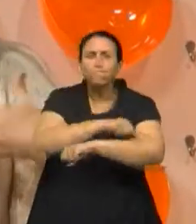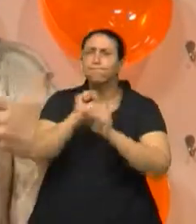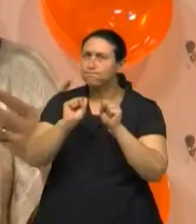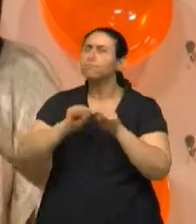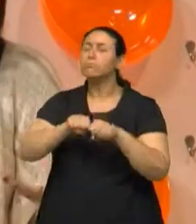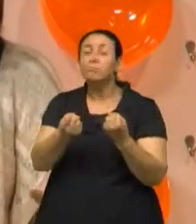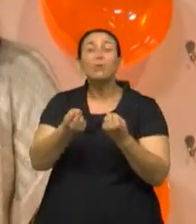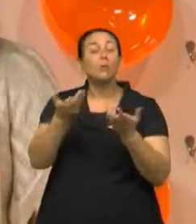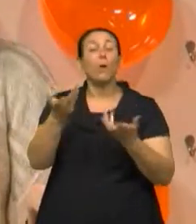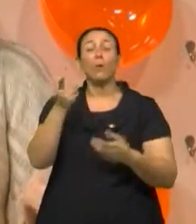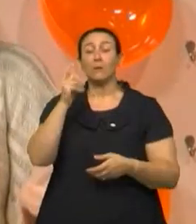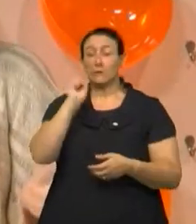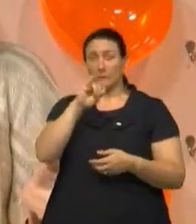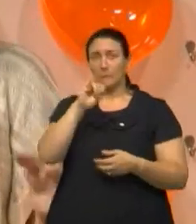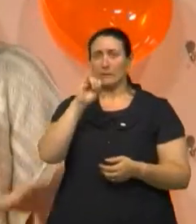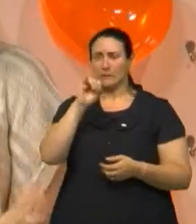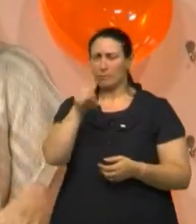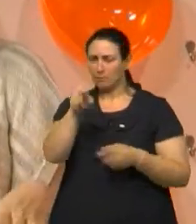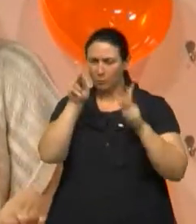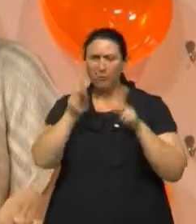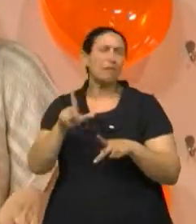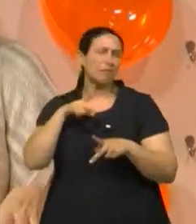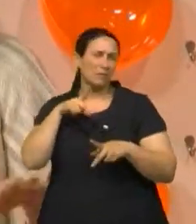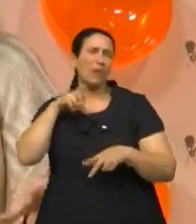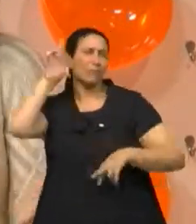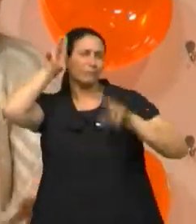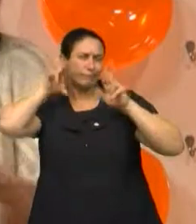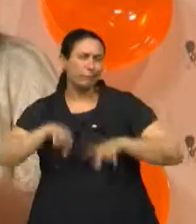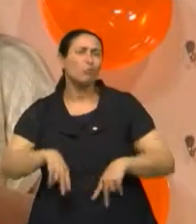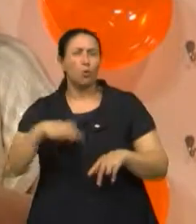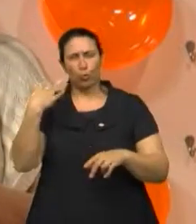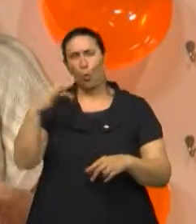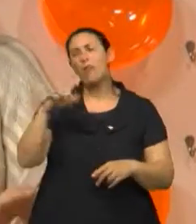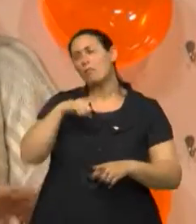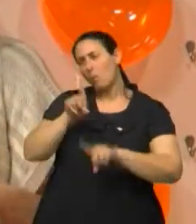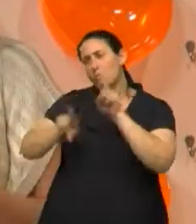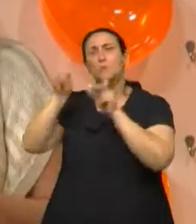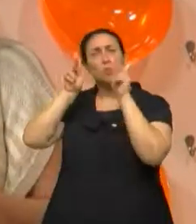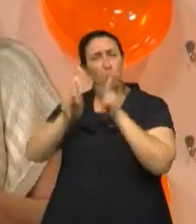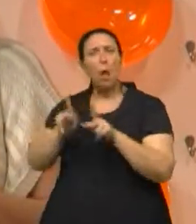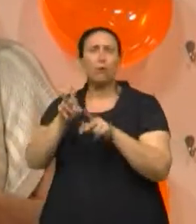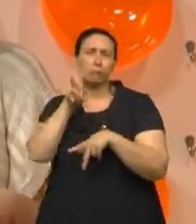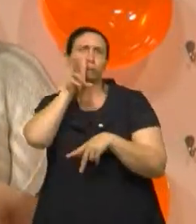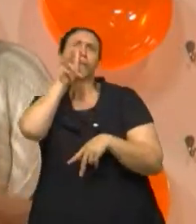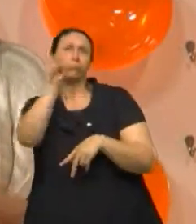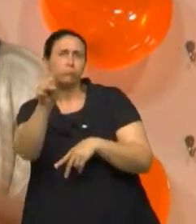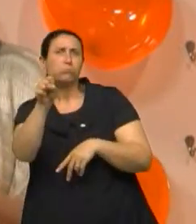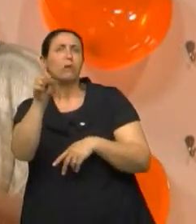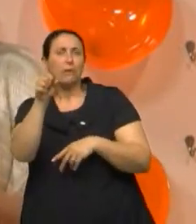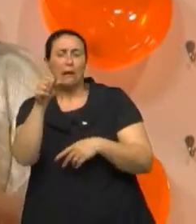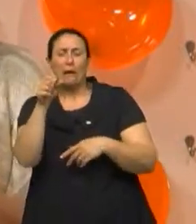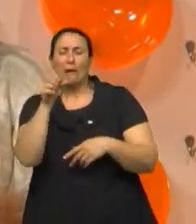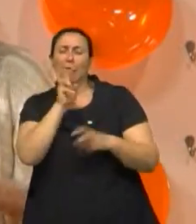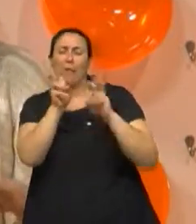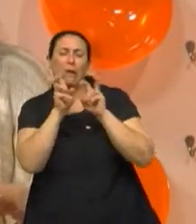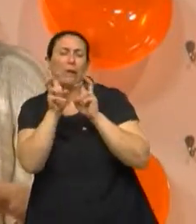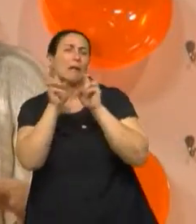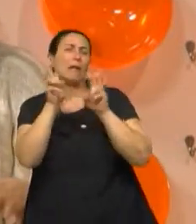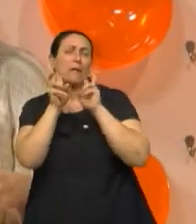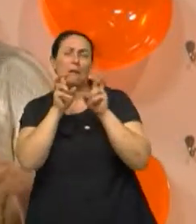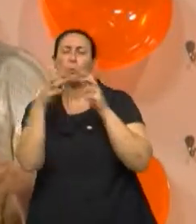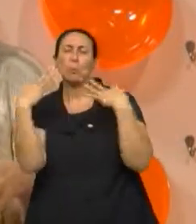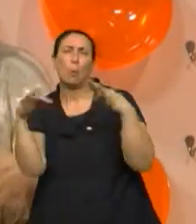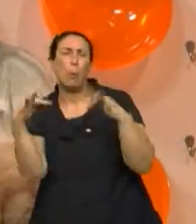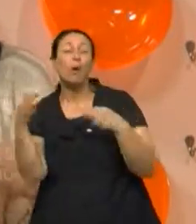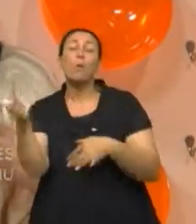como o limite de dor de cada um é muito variável, tem pessoas que têm mais dor, menos dor, outras se queixam menos. Suporta mais ou menos. Exatamente. Então, se a